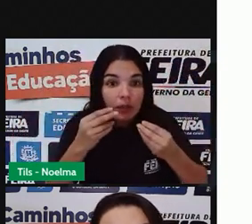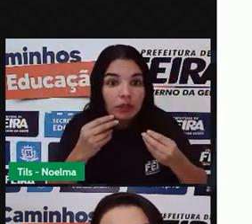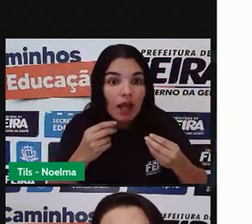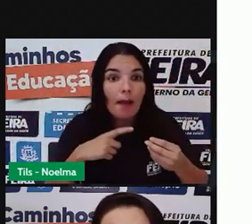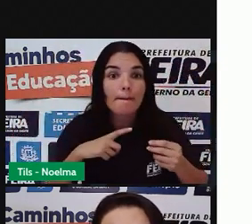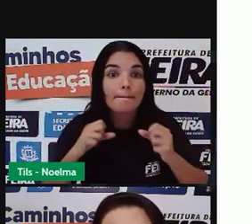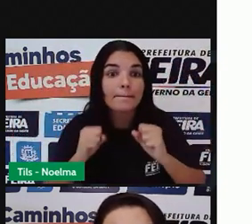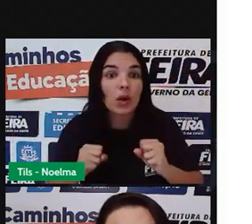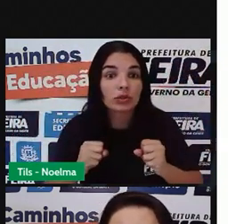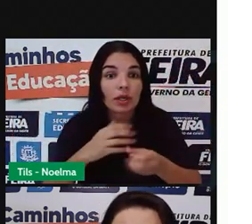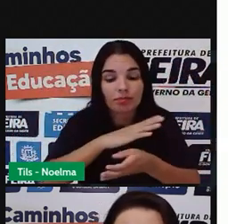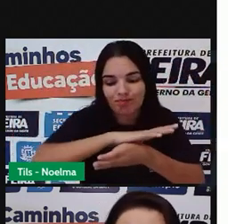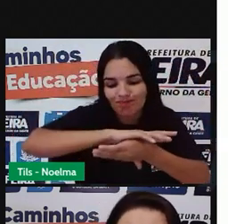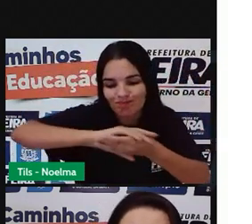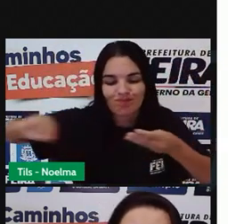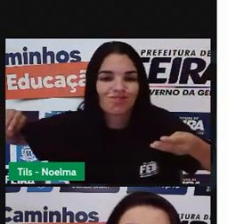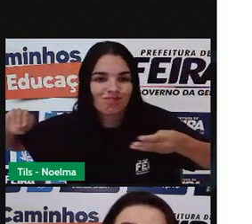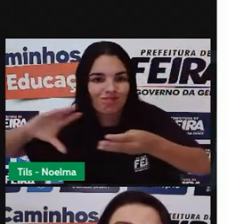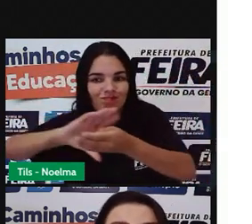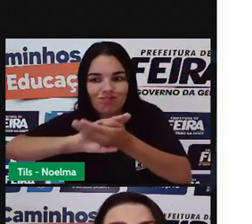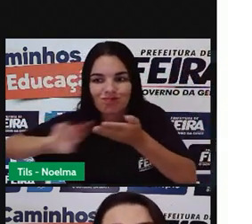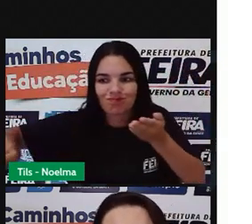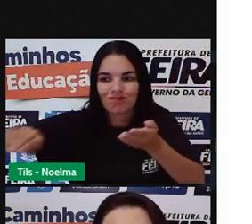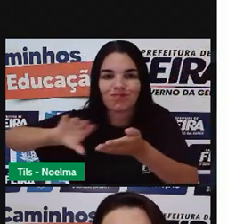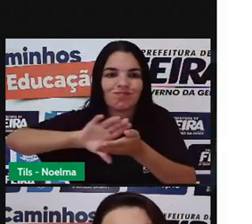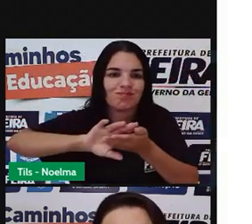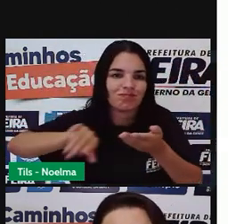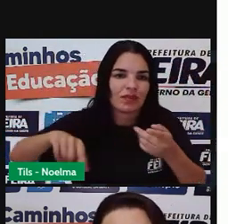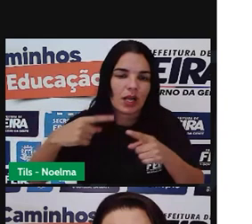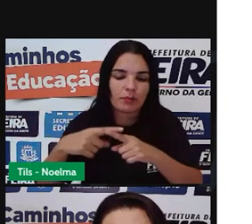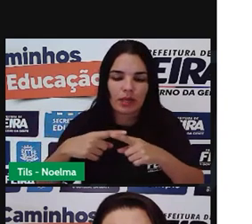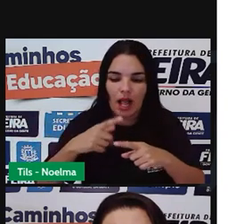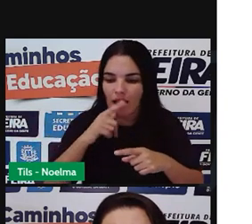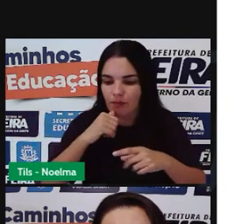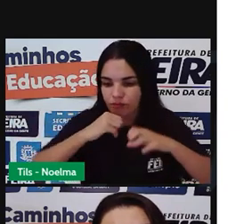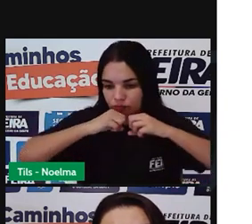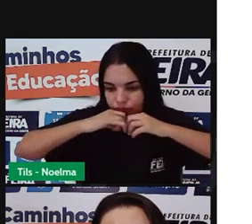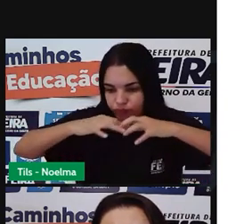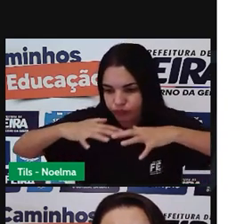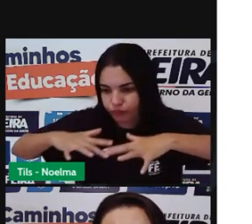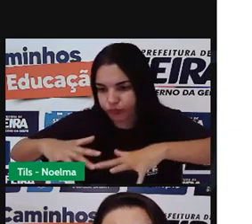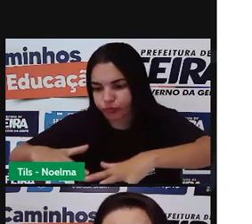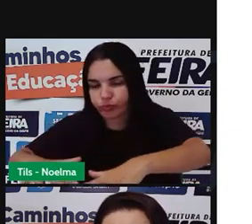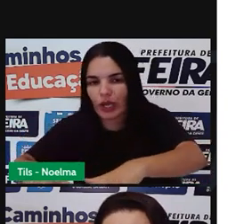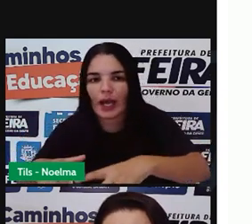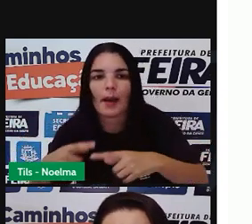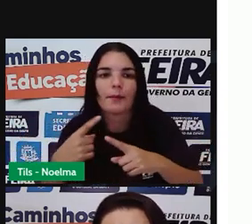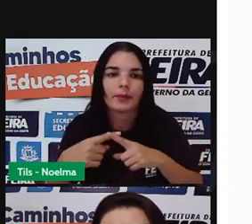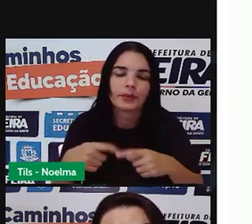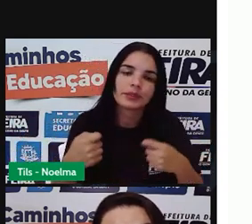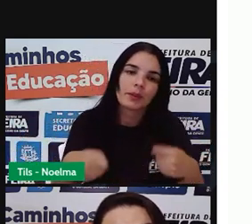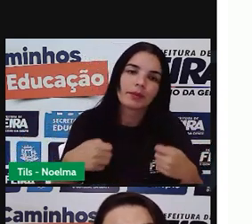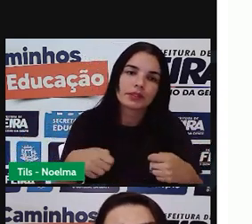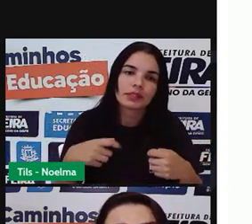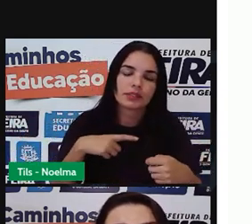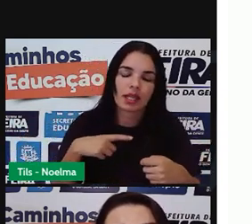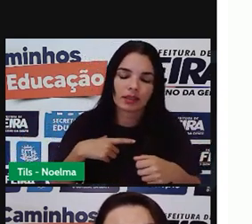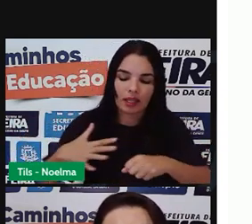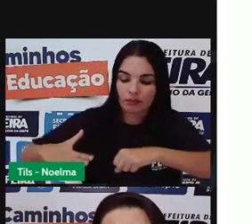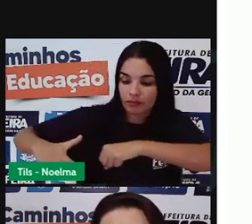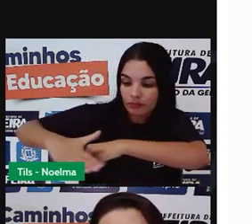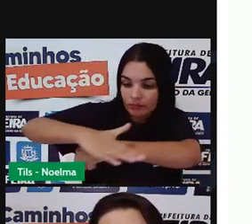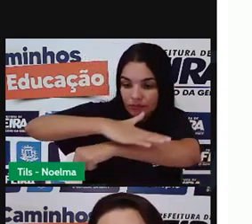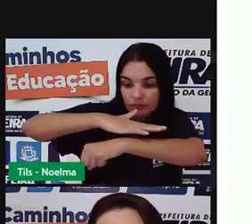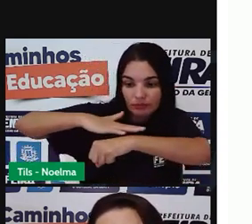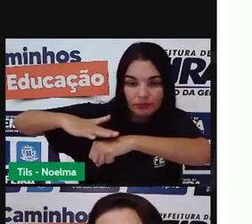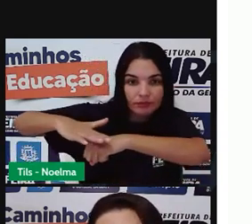solo que está presente ali através das enxurradas. Por isso que é importante que esse solo esteja coberto com